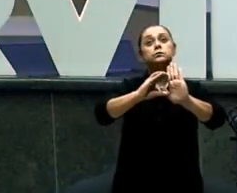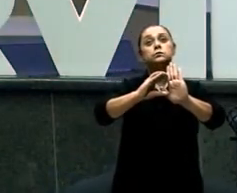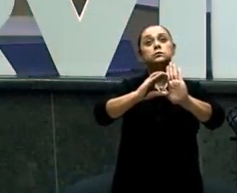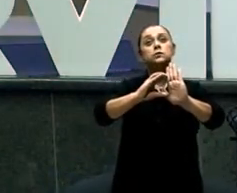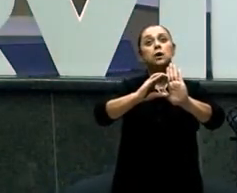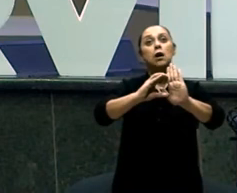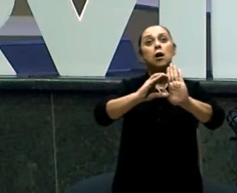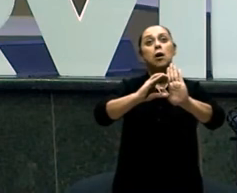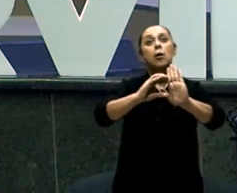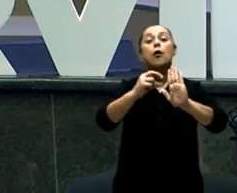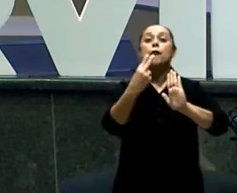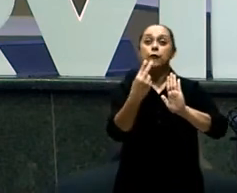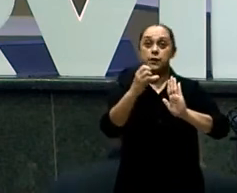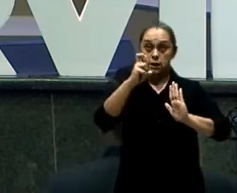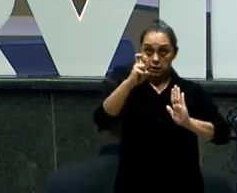25.